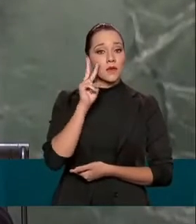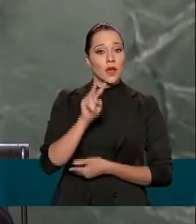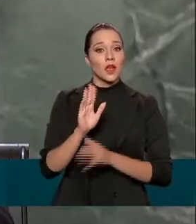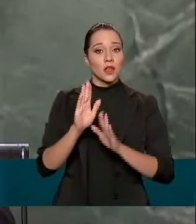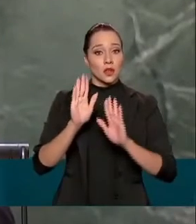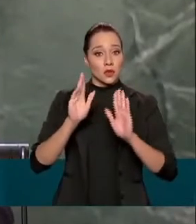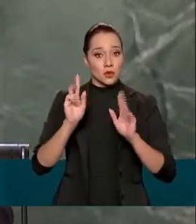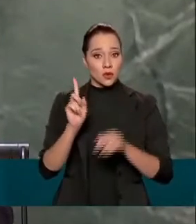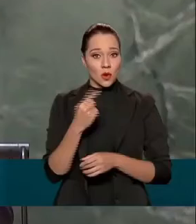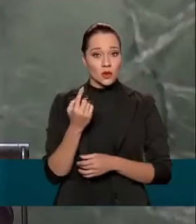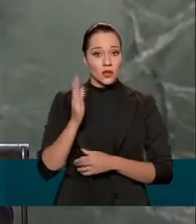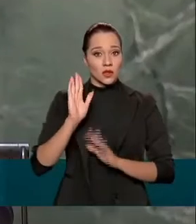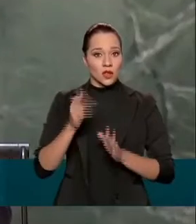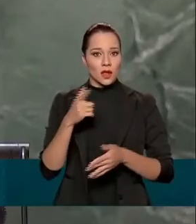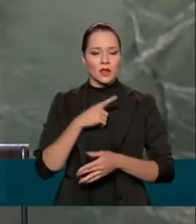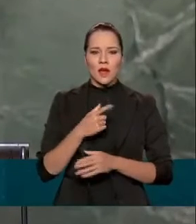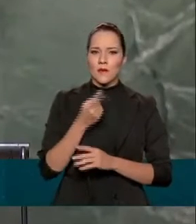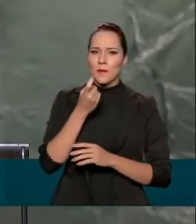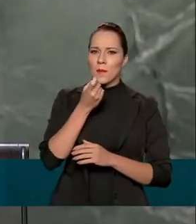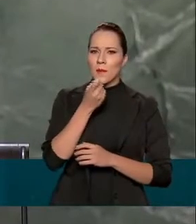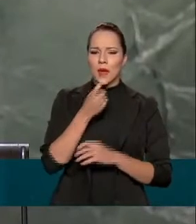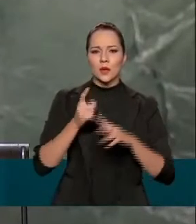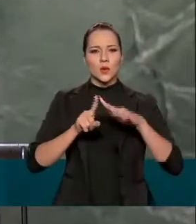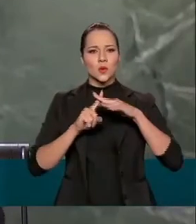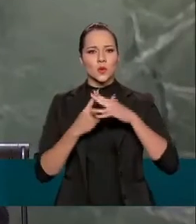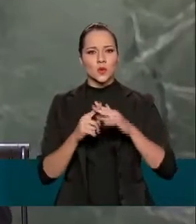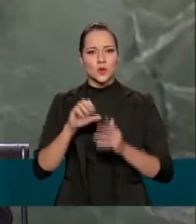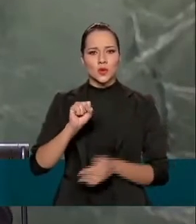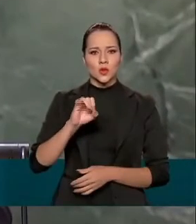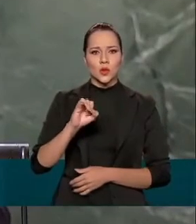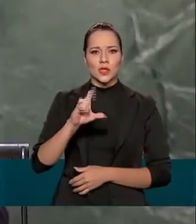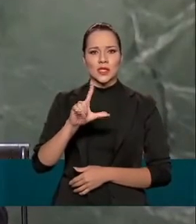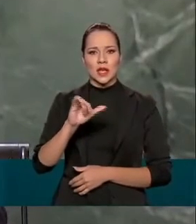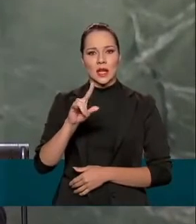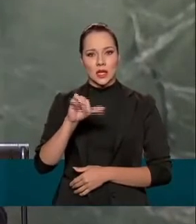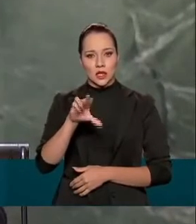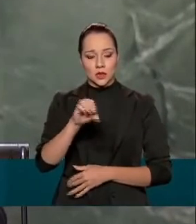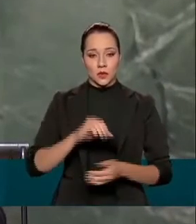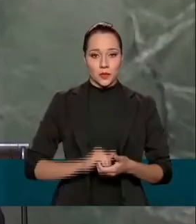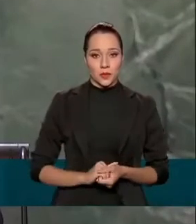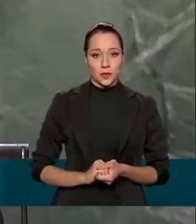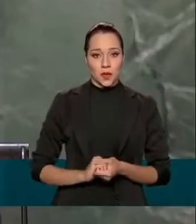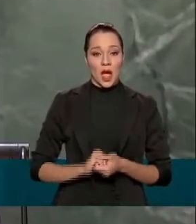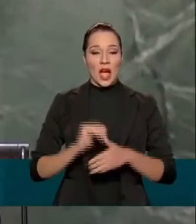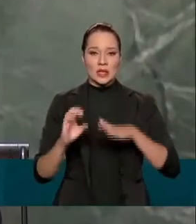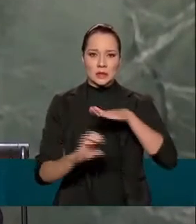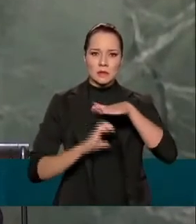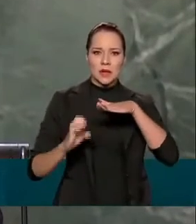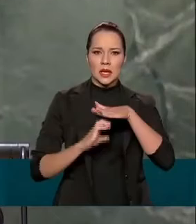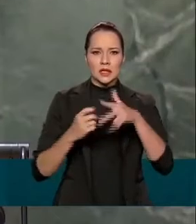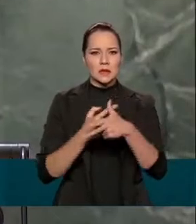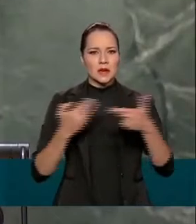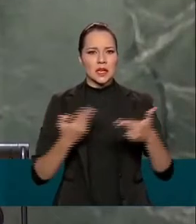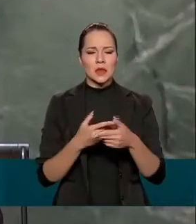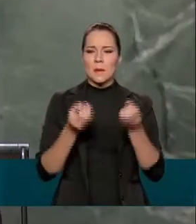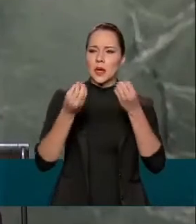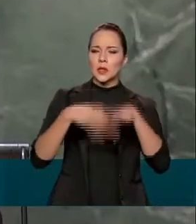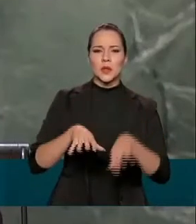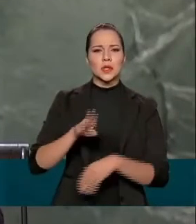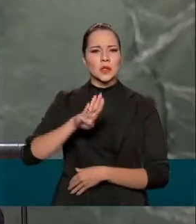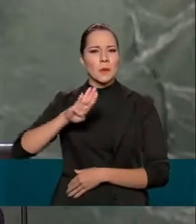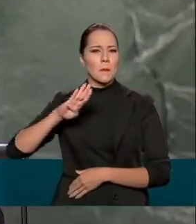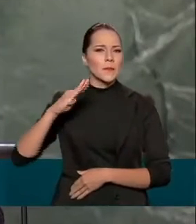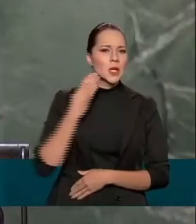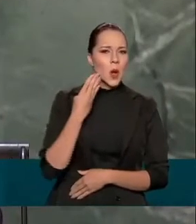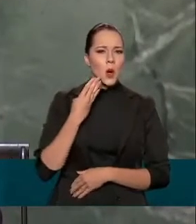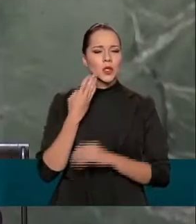estávamos à beira do socialismo. Nossas estatais davam prejuízos de bilhões de dólares no